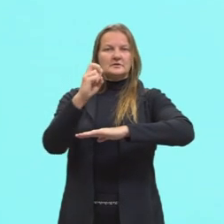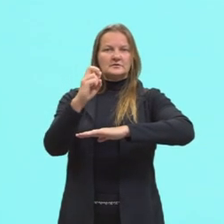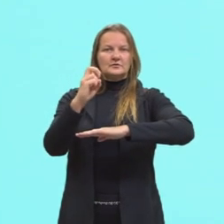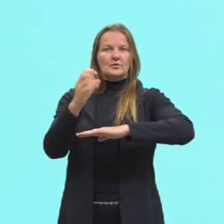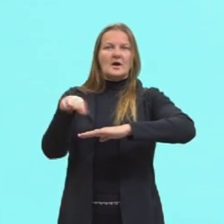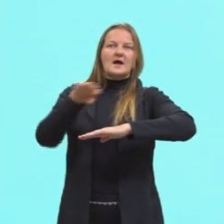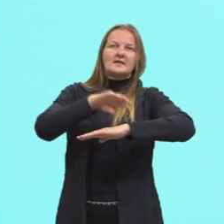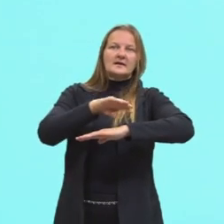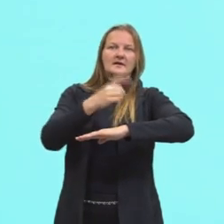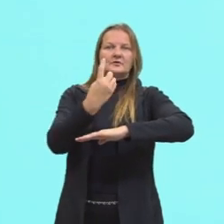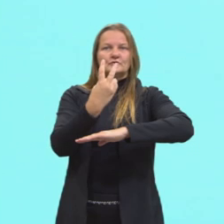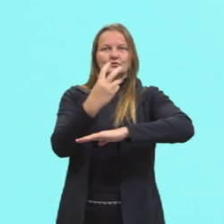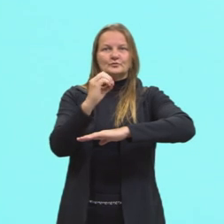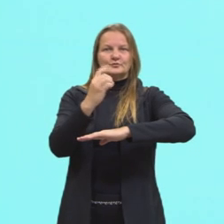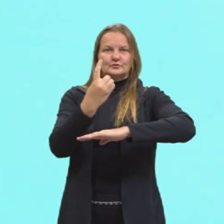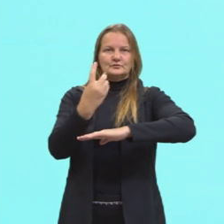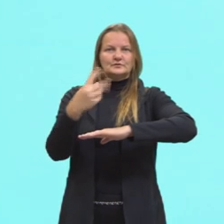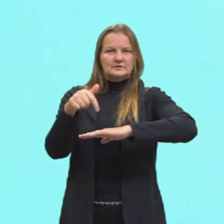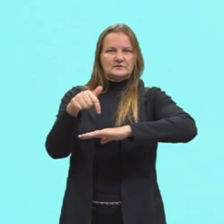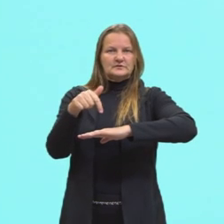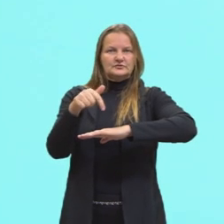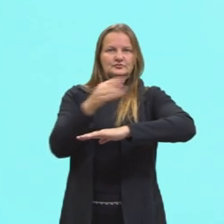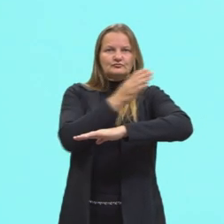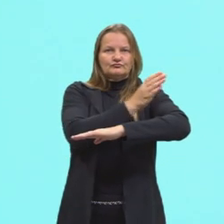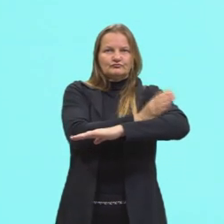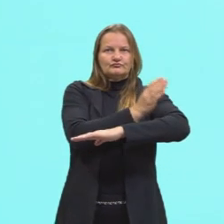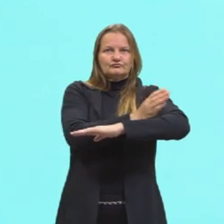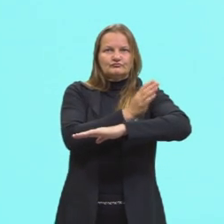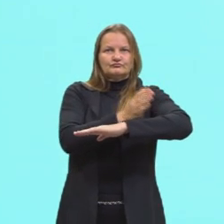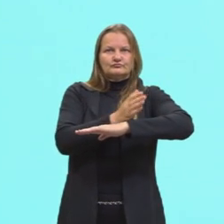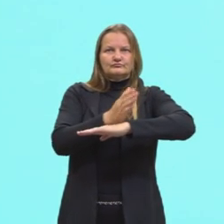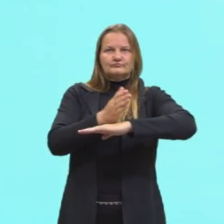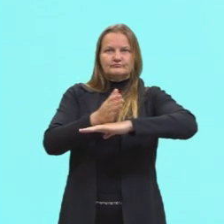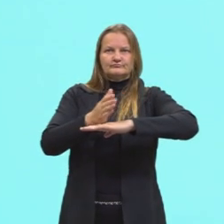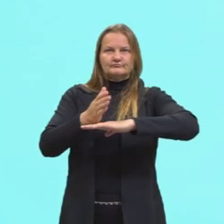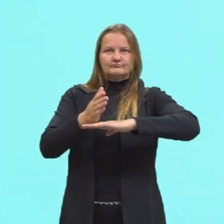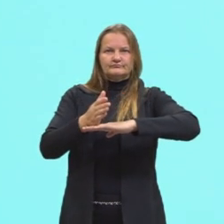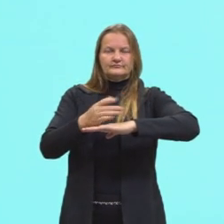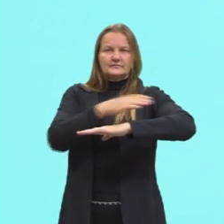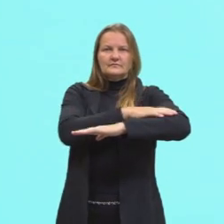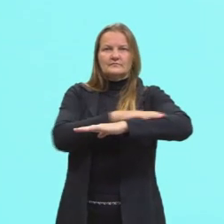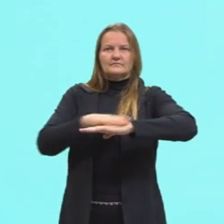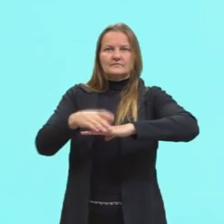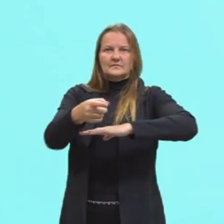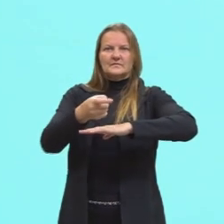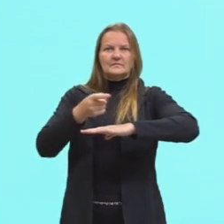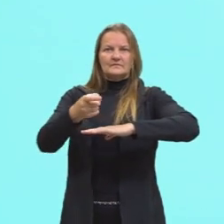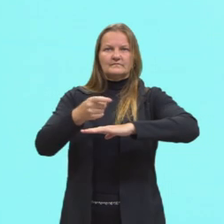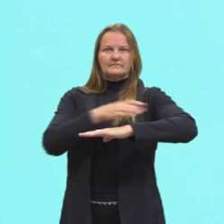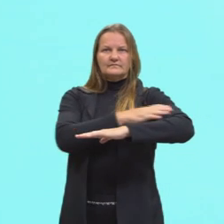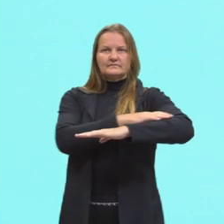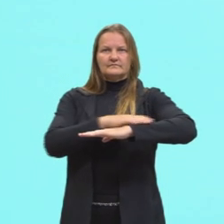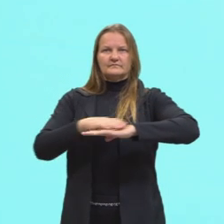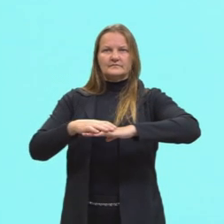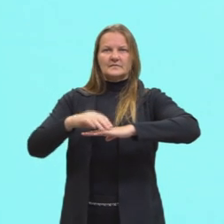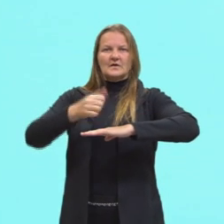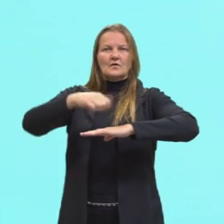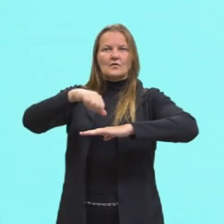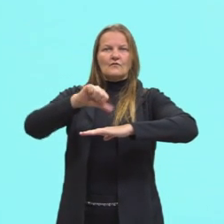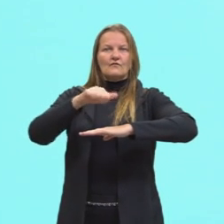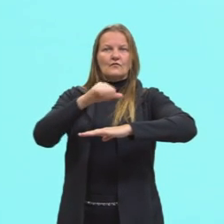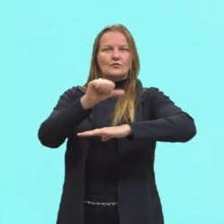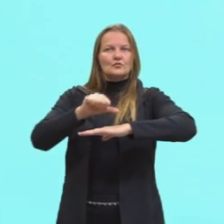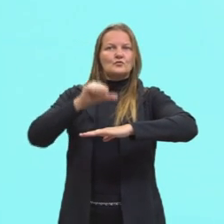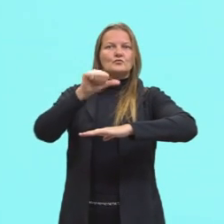2017, tá? Então, aqui no nosso gráfico, no eixo X, vem essa variação de tempo.